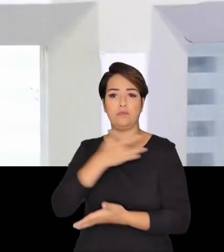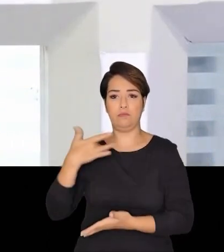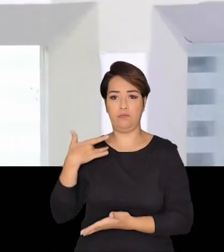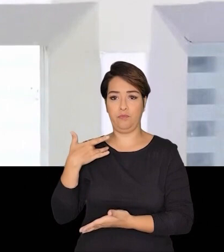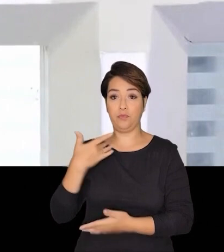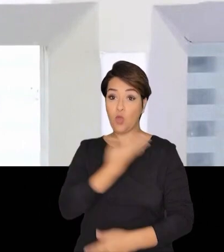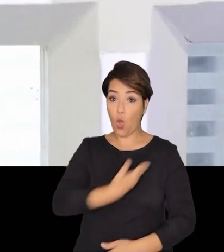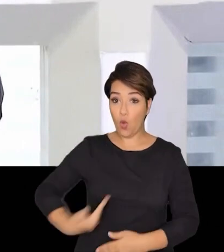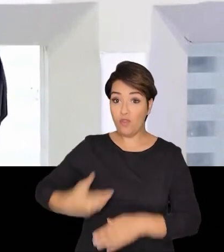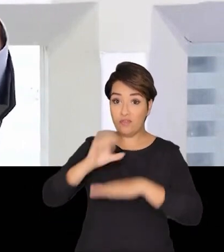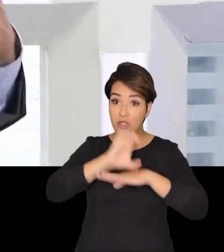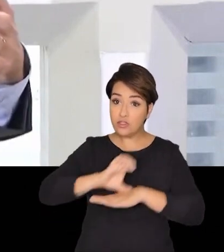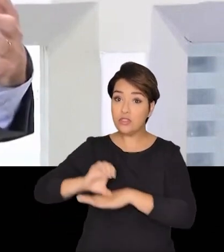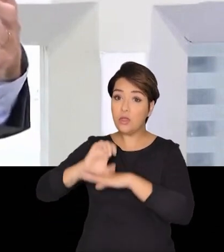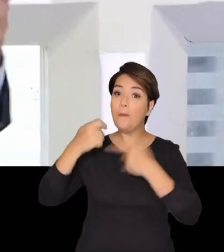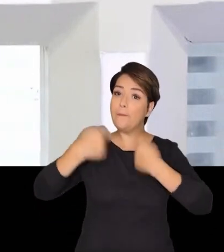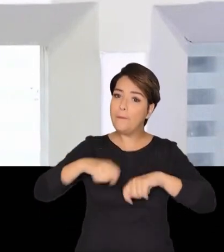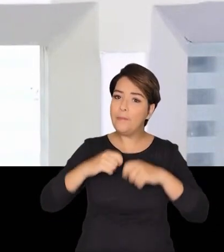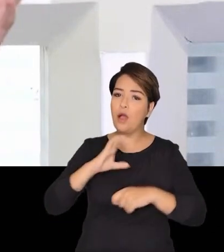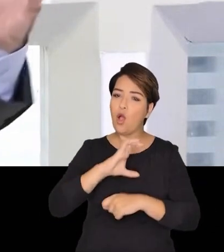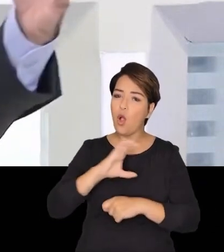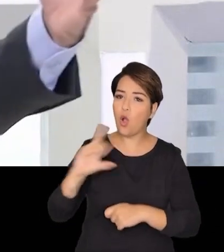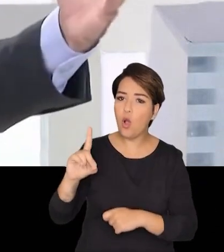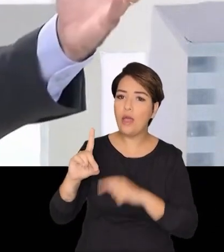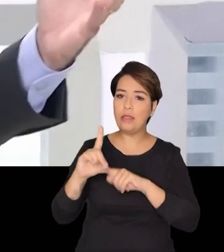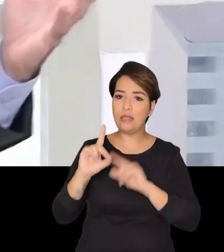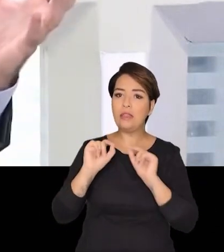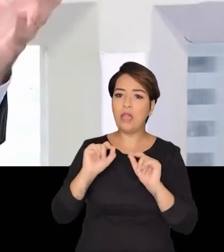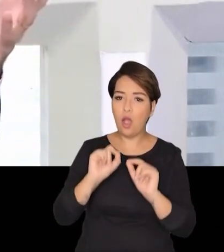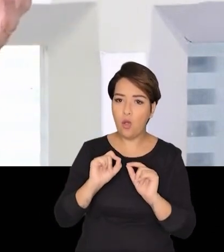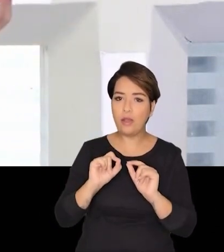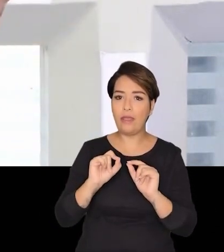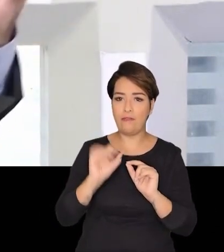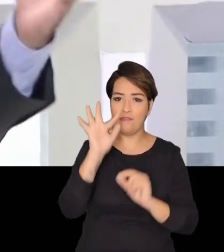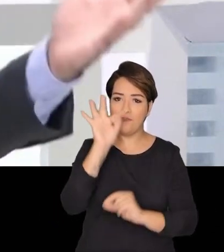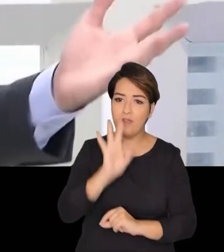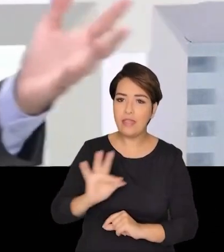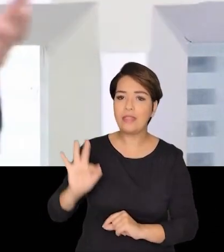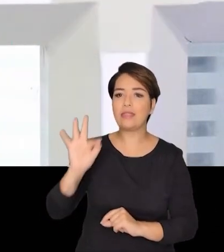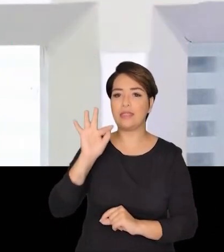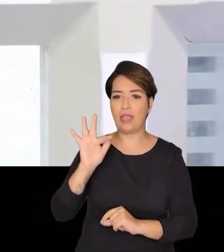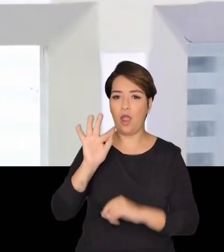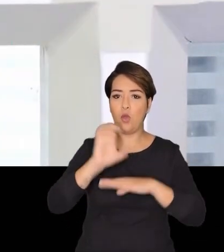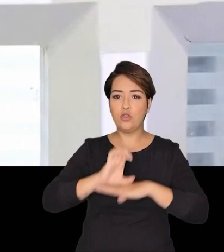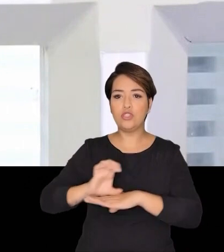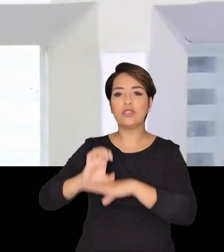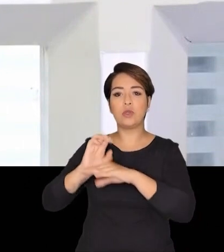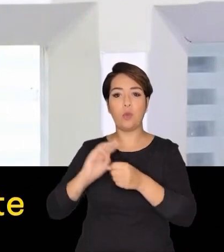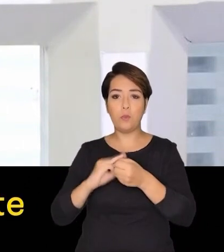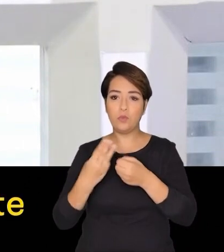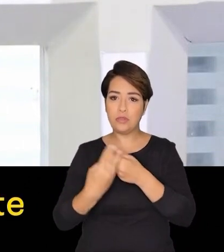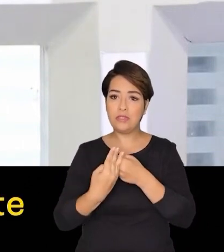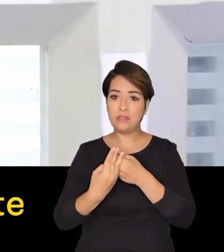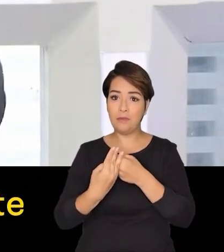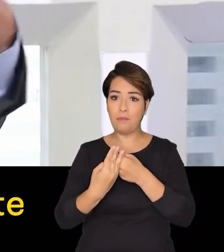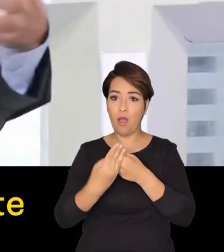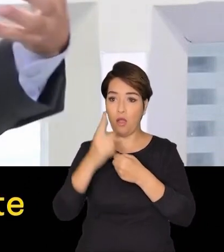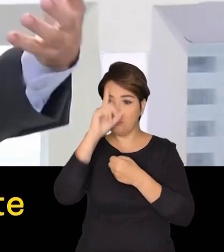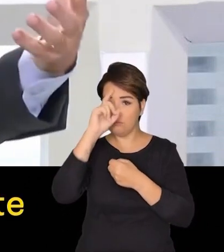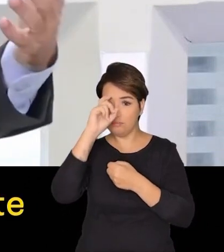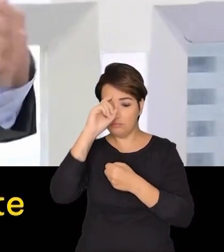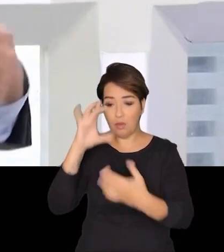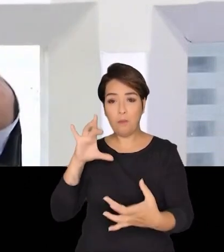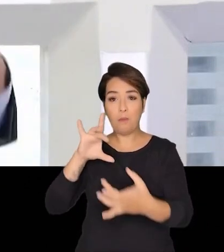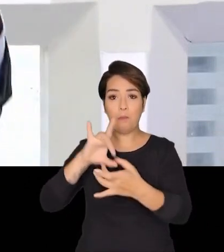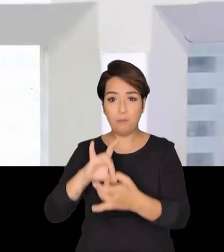estadual ele tem que conseguir coordenar esses leitos federais municipais e estaduais para fazer com que seja